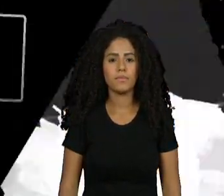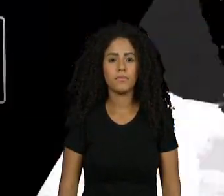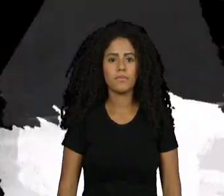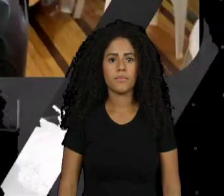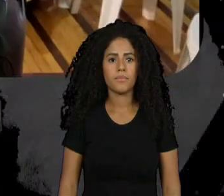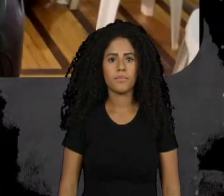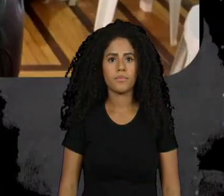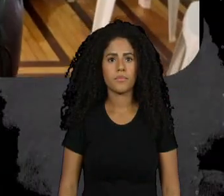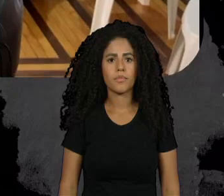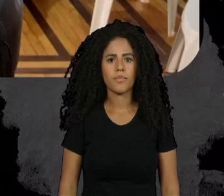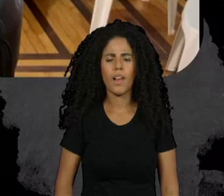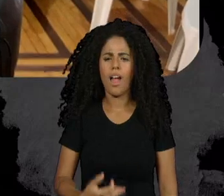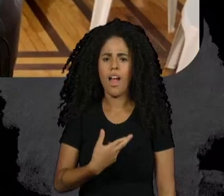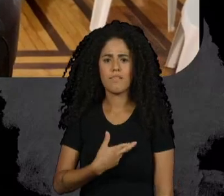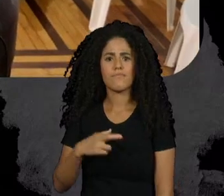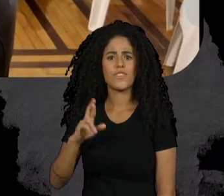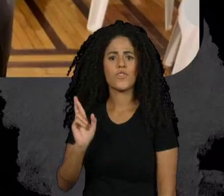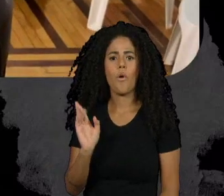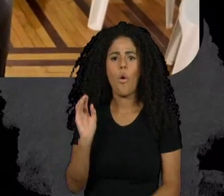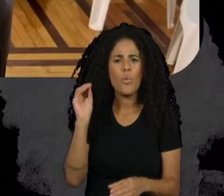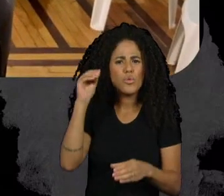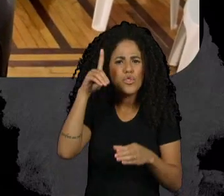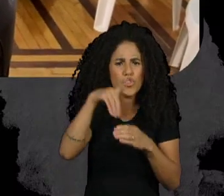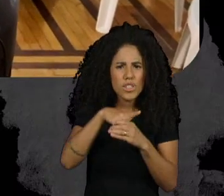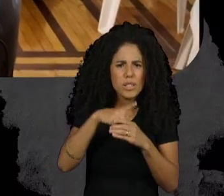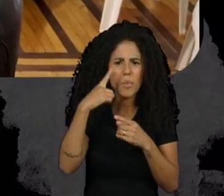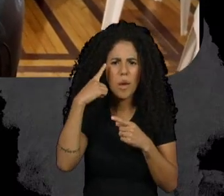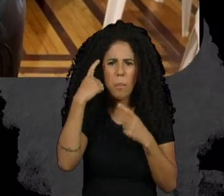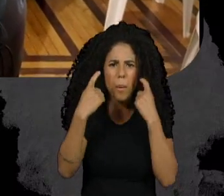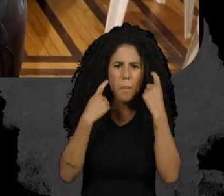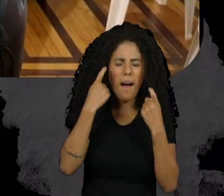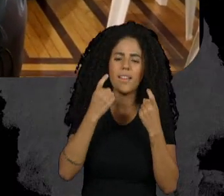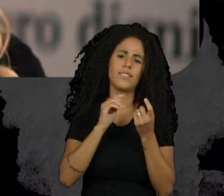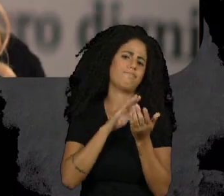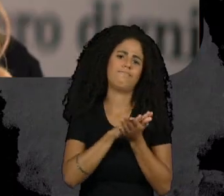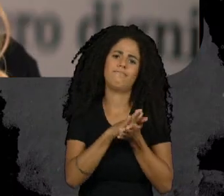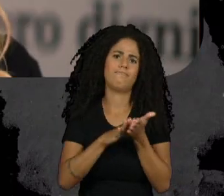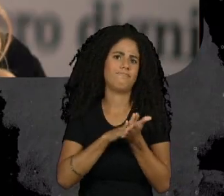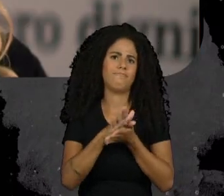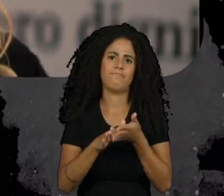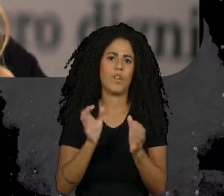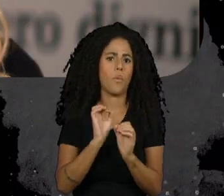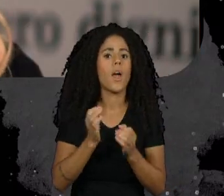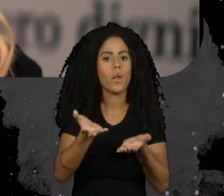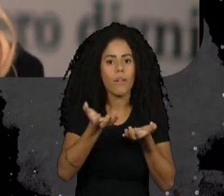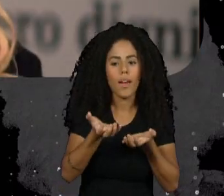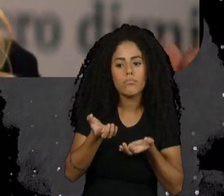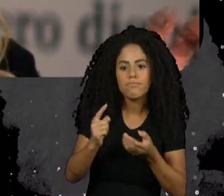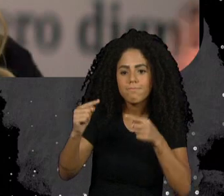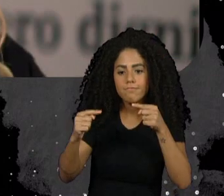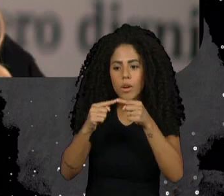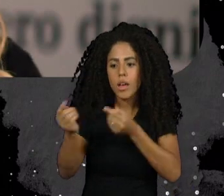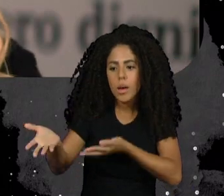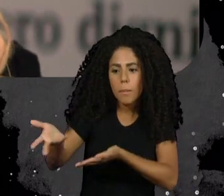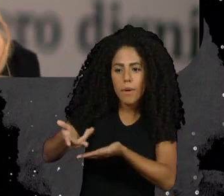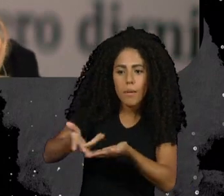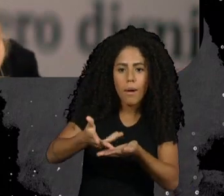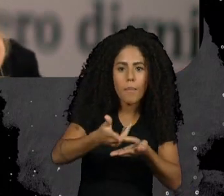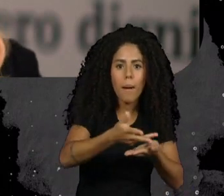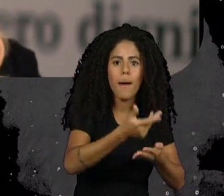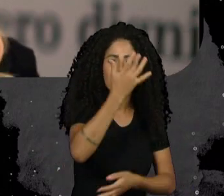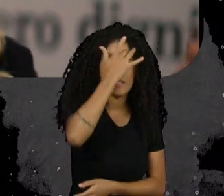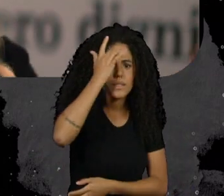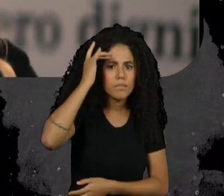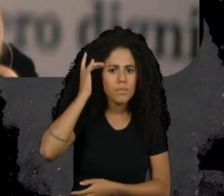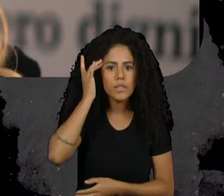O dízimo não é minha preocupação. Aqui a minha preocupação é outra. É acolher, é incluir e